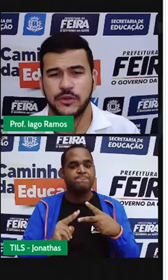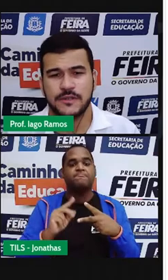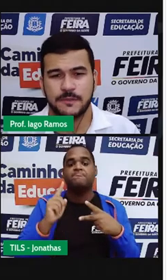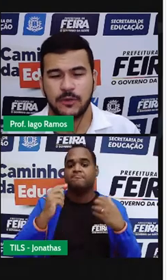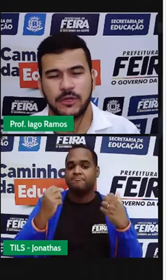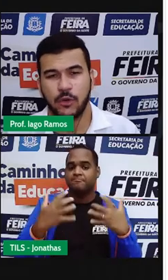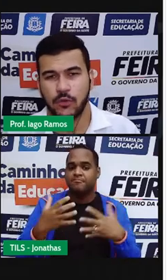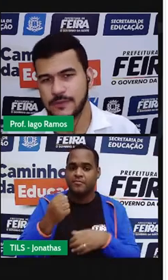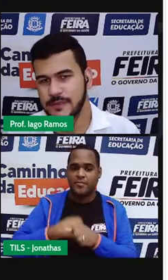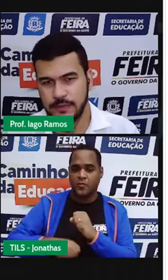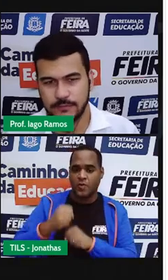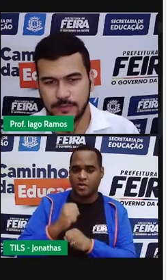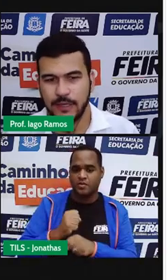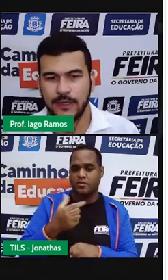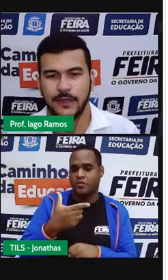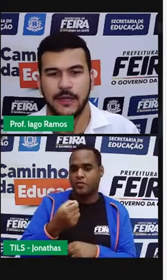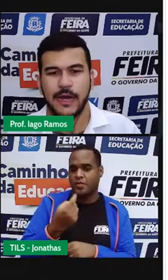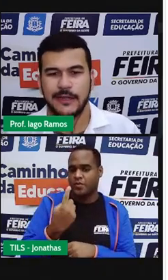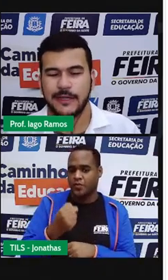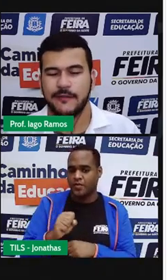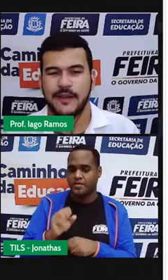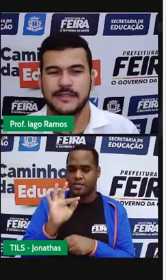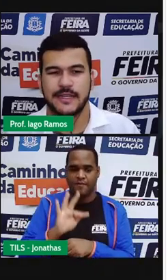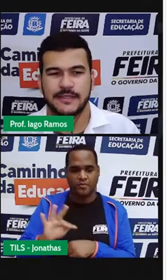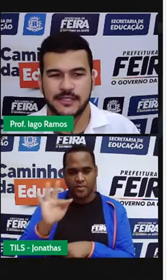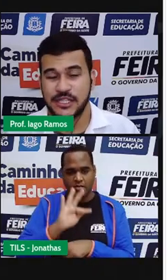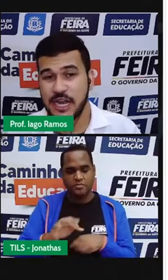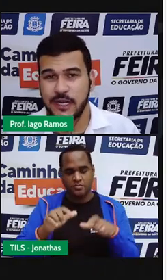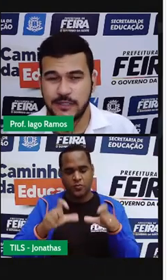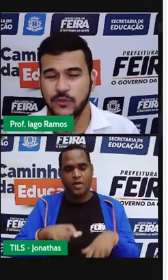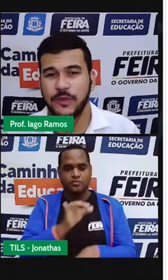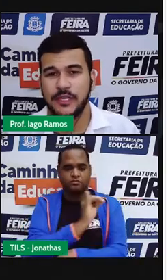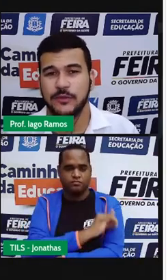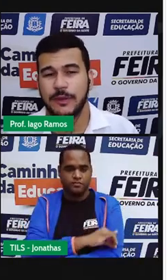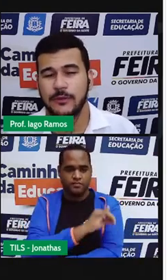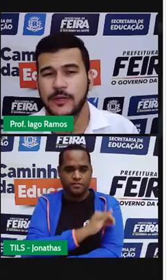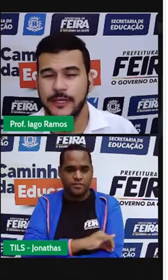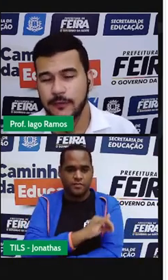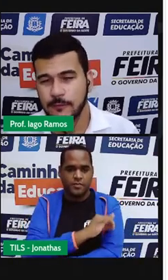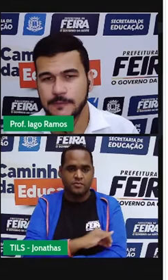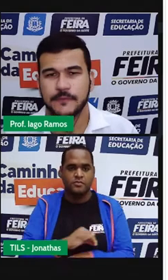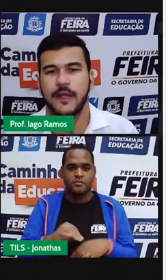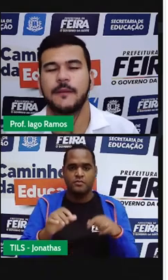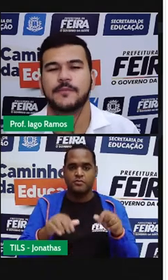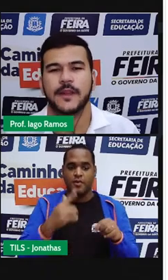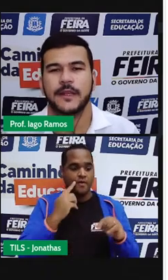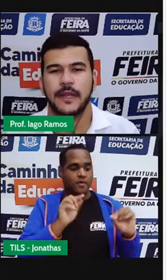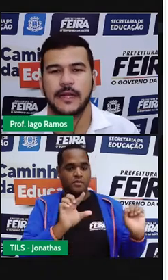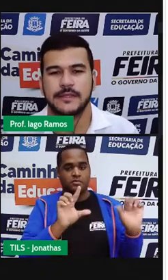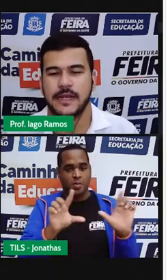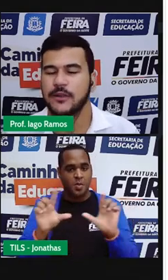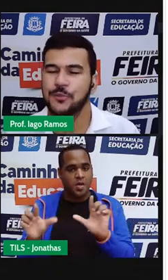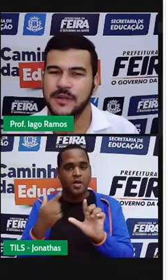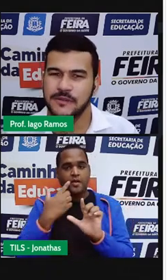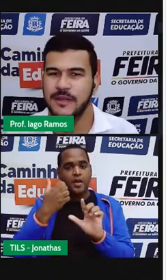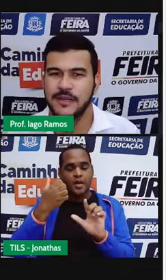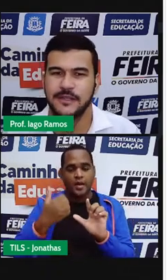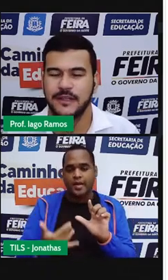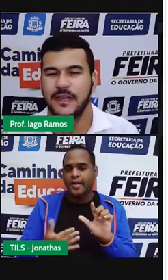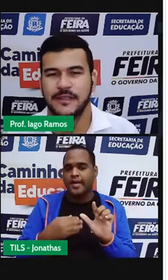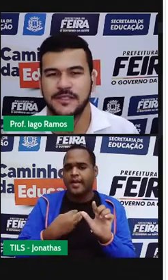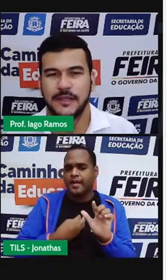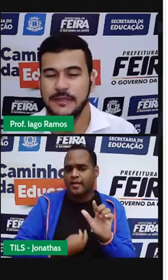ano de 2011, né? Através dessa charge do menino maluquinho, né? Idealizado, um